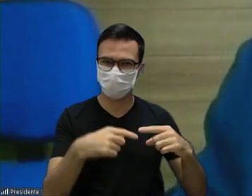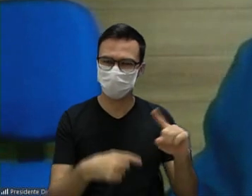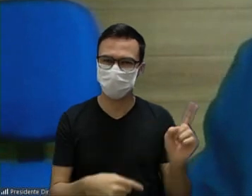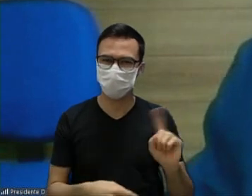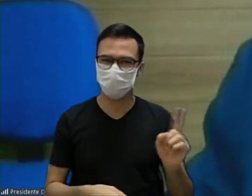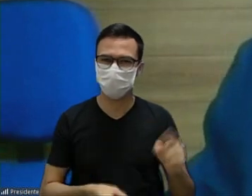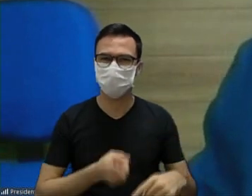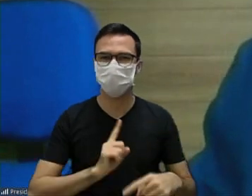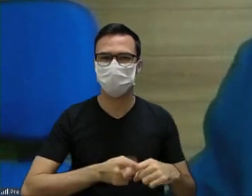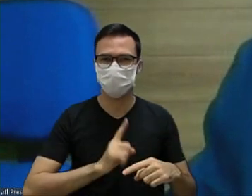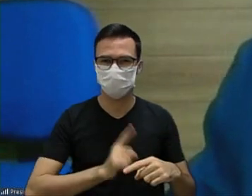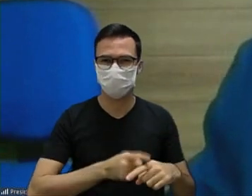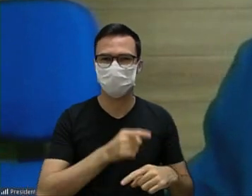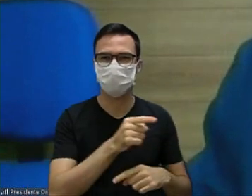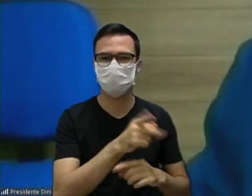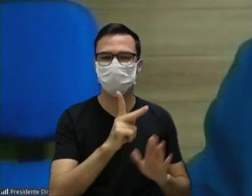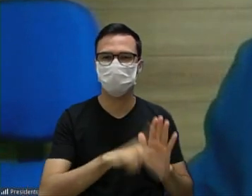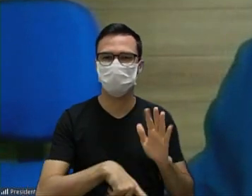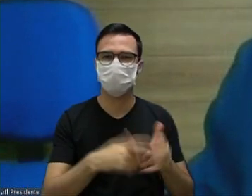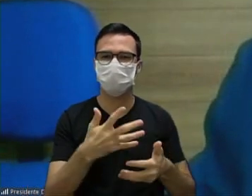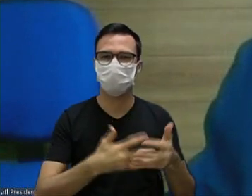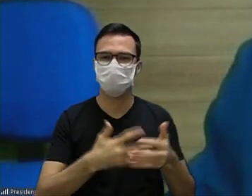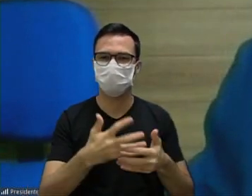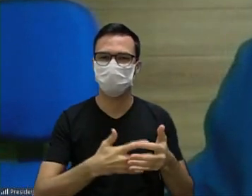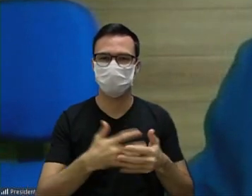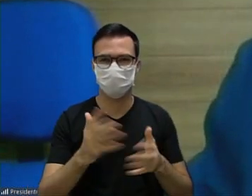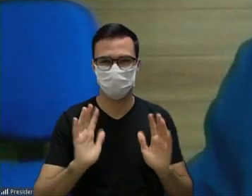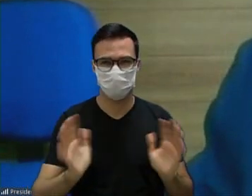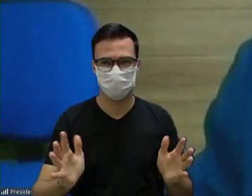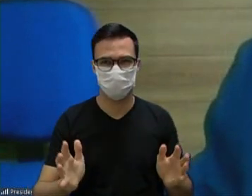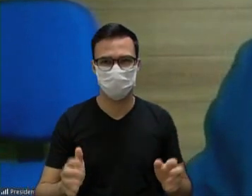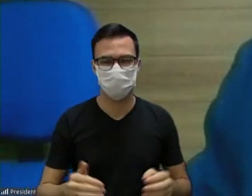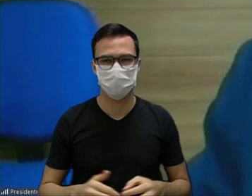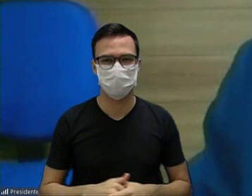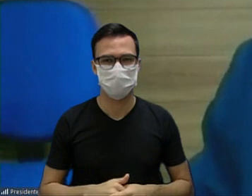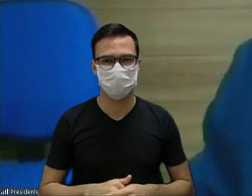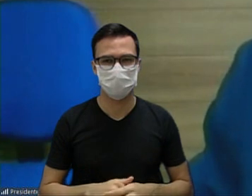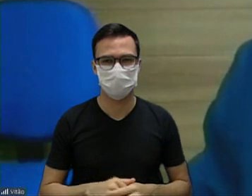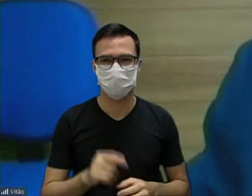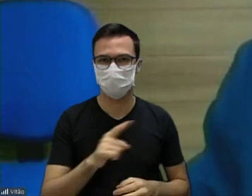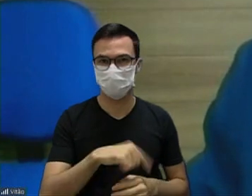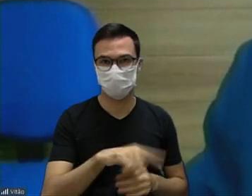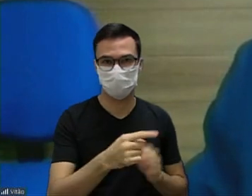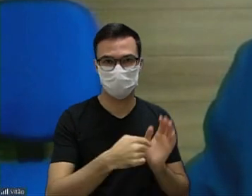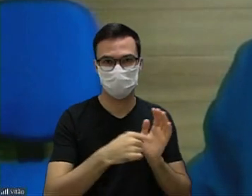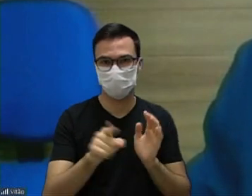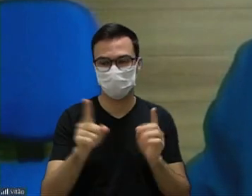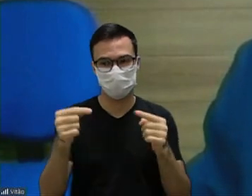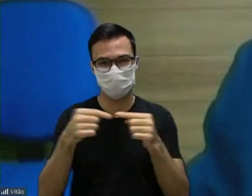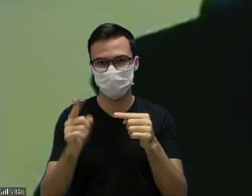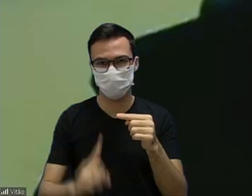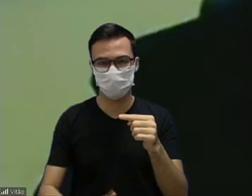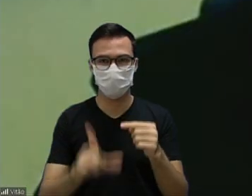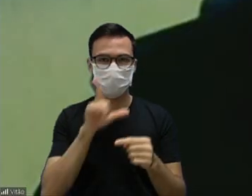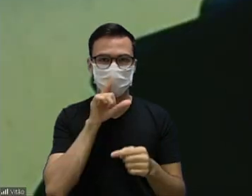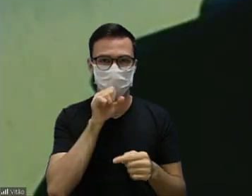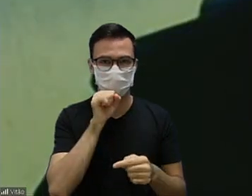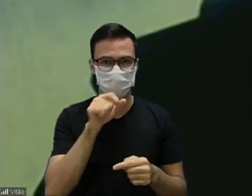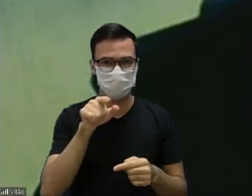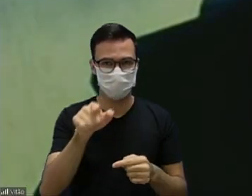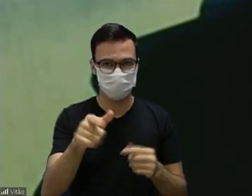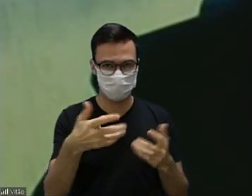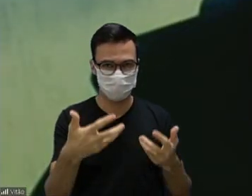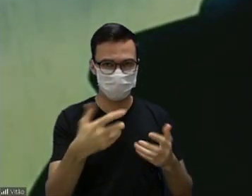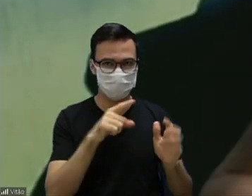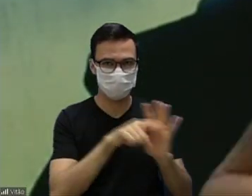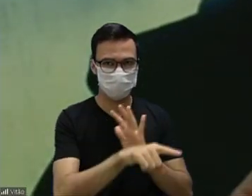porque eu já não deixei não é regimental a fala do vereador Luiz Santos o senhor tem uma questão